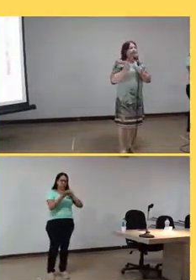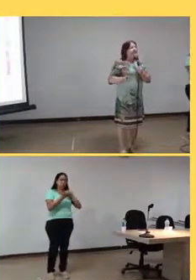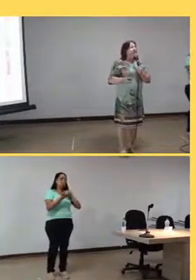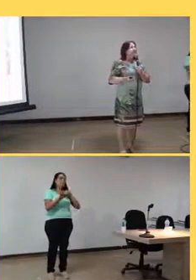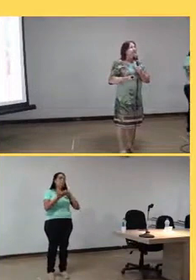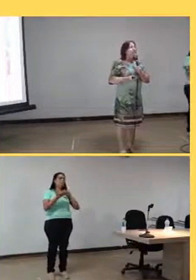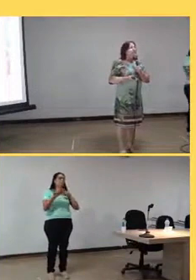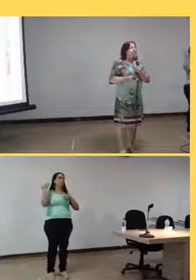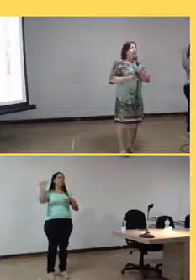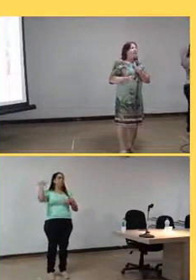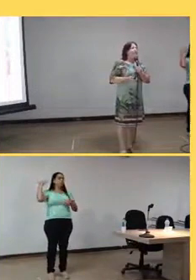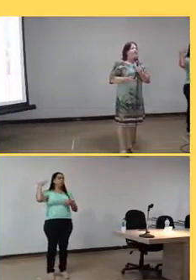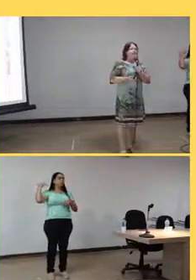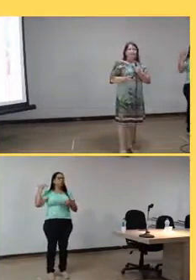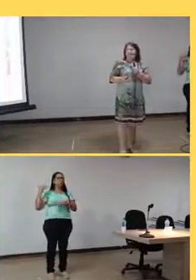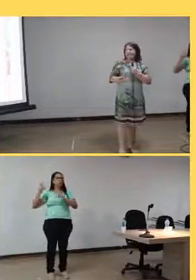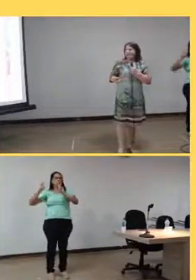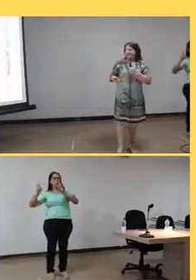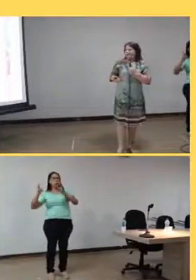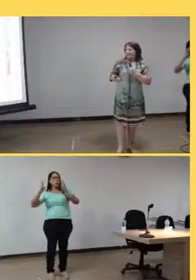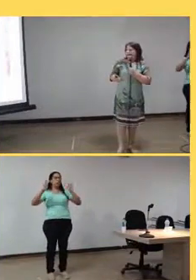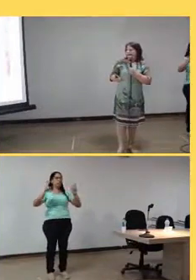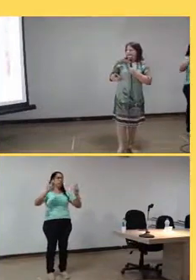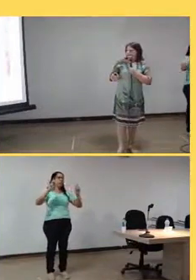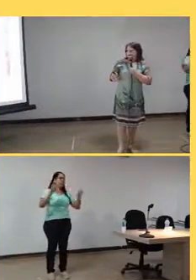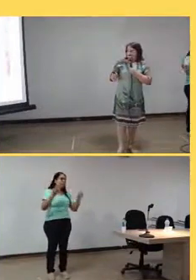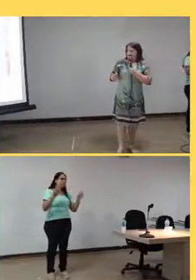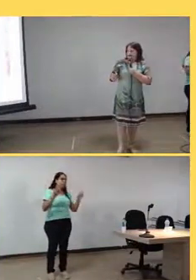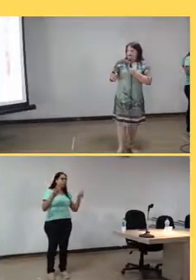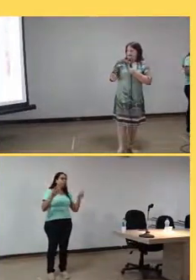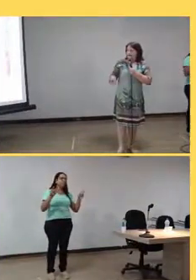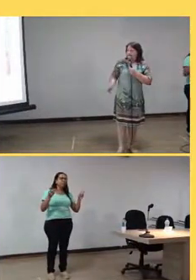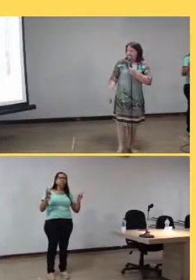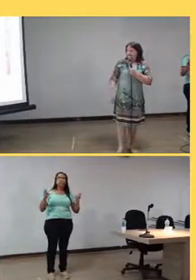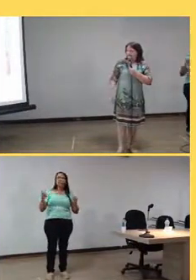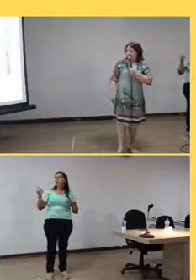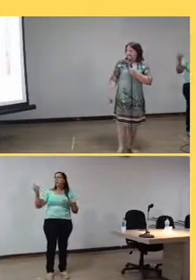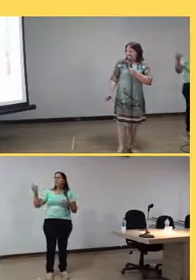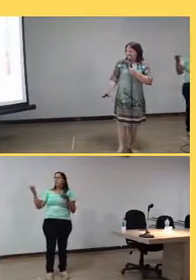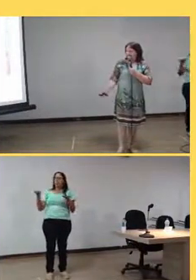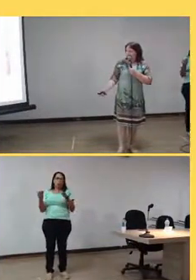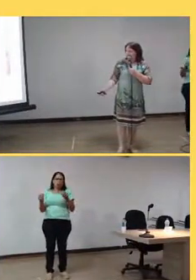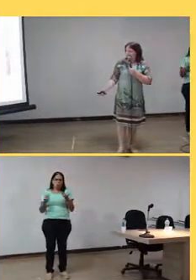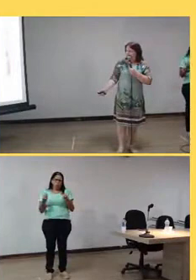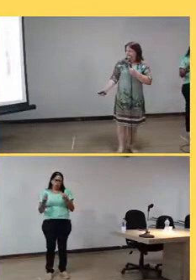fazendo frentes outras maravilhosas. Ela é professora agora da Unicinos.